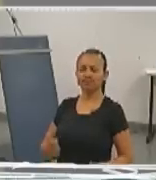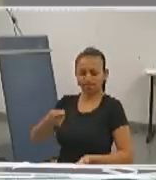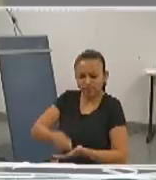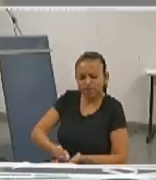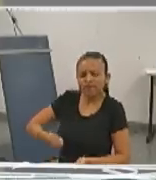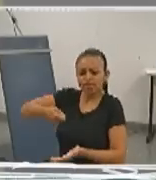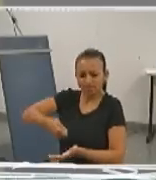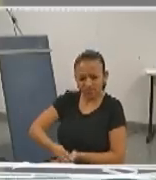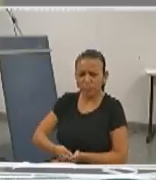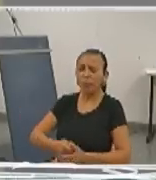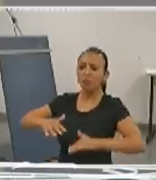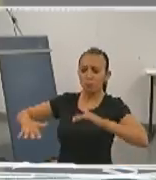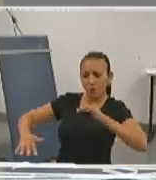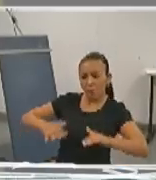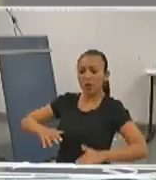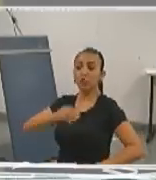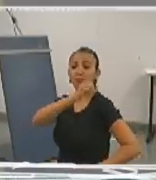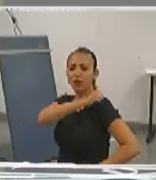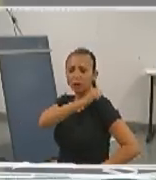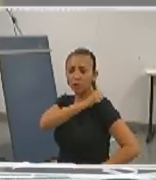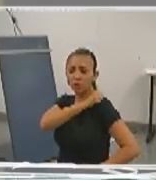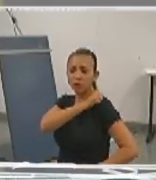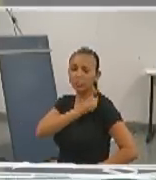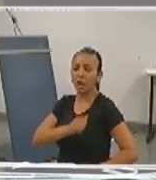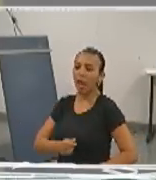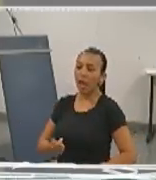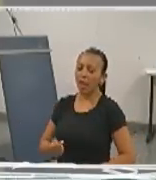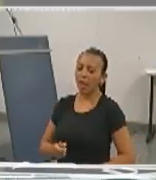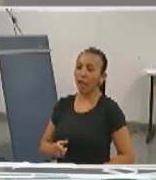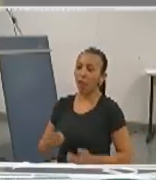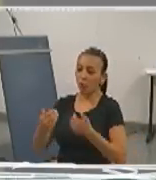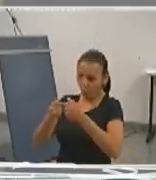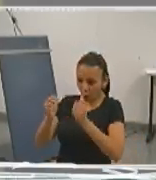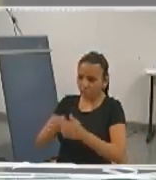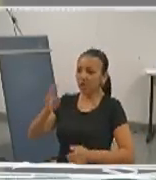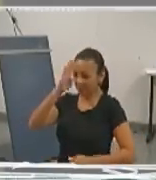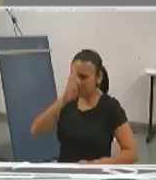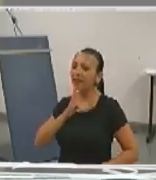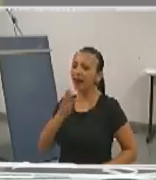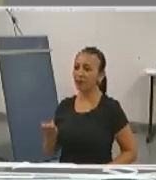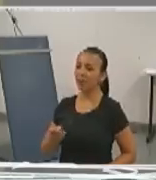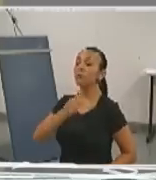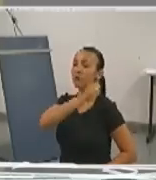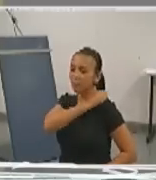Ainda no movimento estudantil, defendi o passe livre lá em Campo Grande, e hoje tem 100% livre lá.